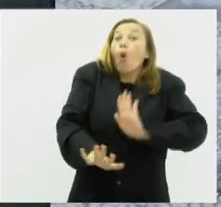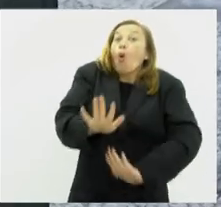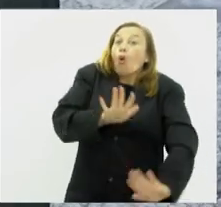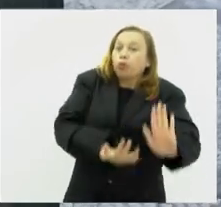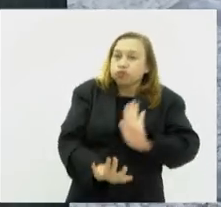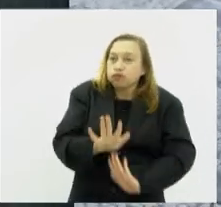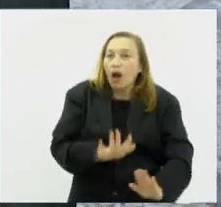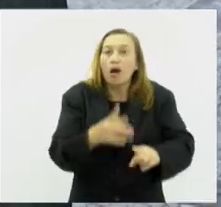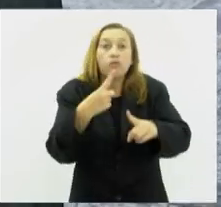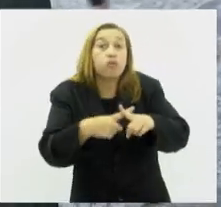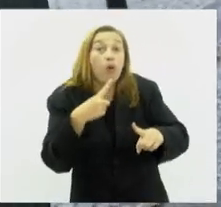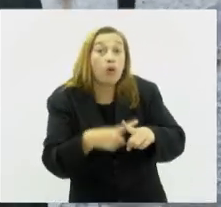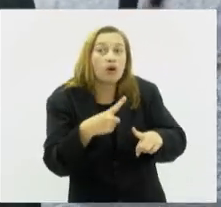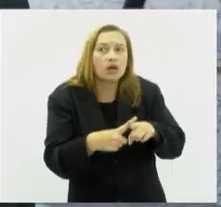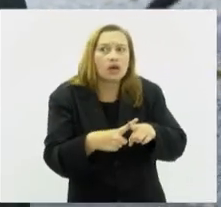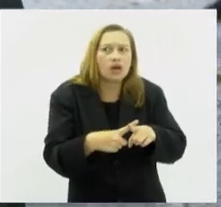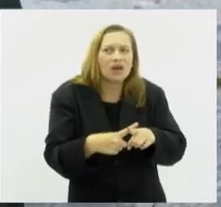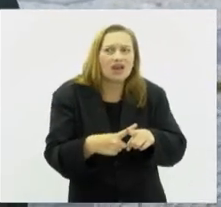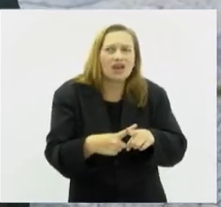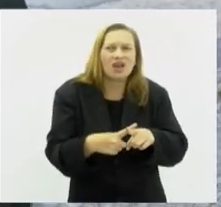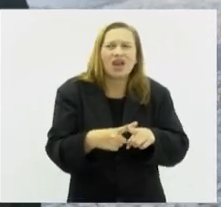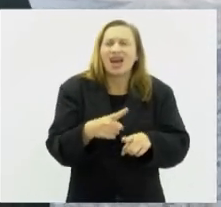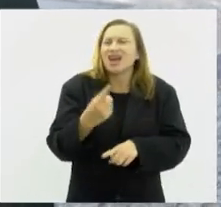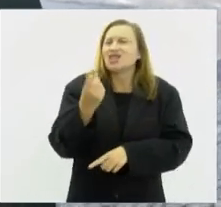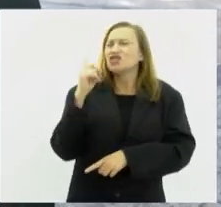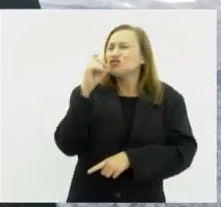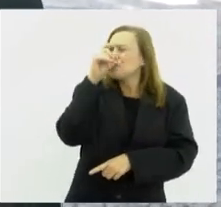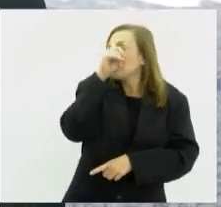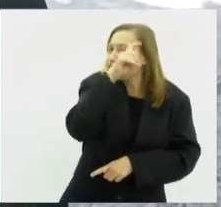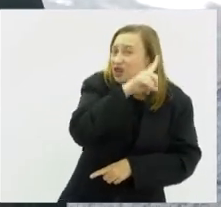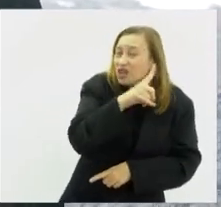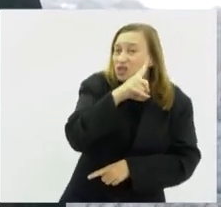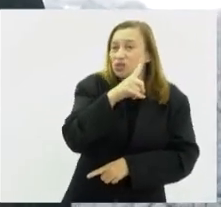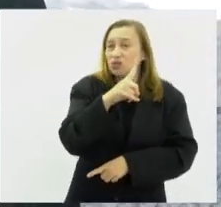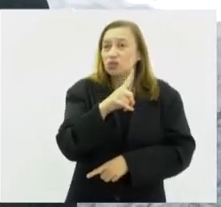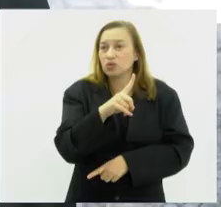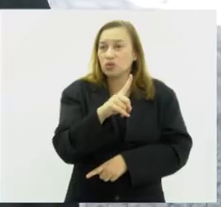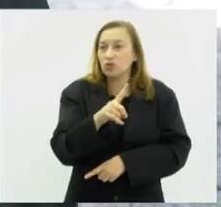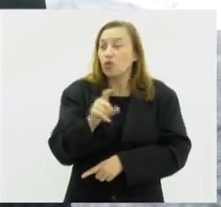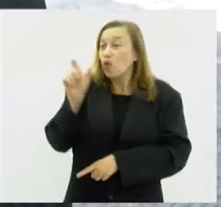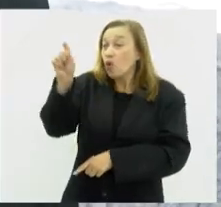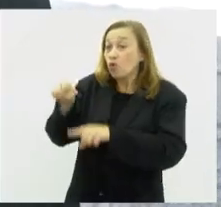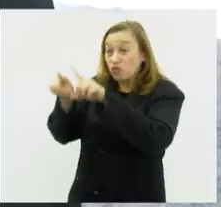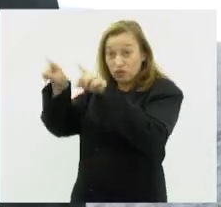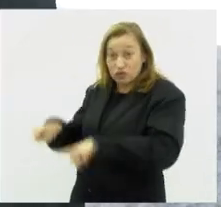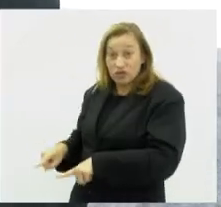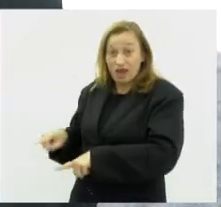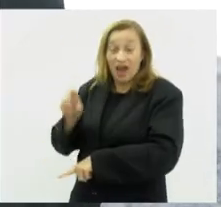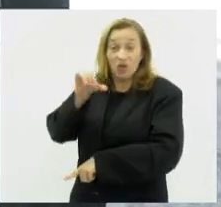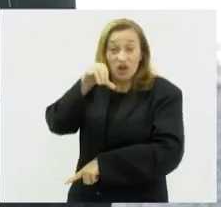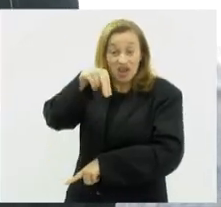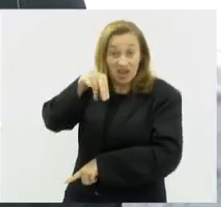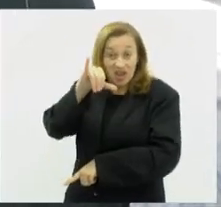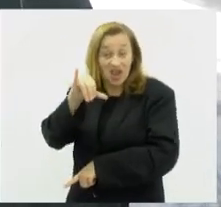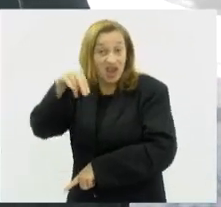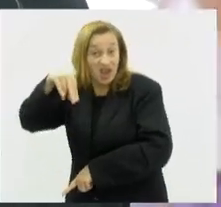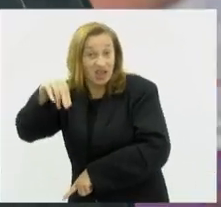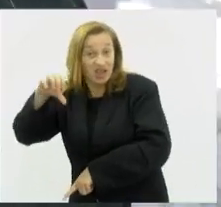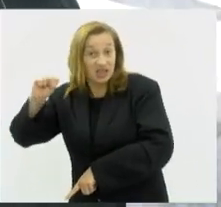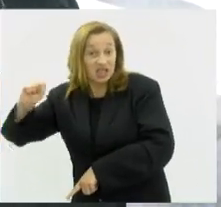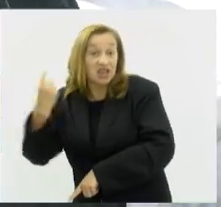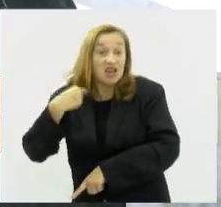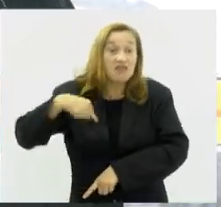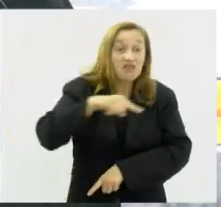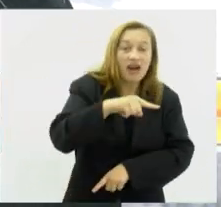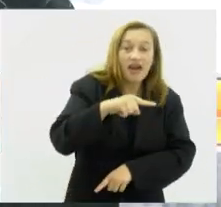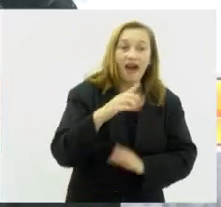raríssimas exceções que o INSS vai até a casa do pensionista, do aposentado, para saber se tem